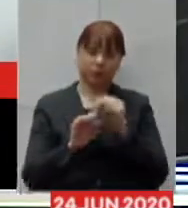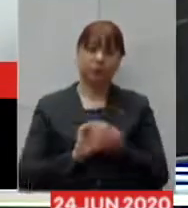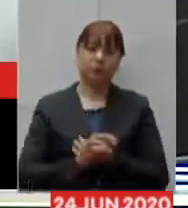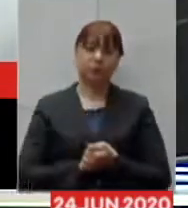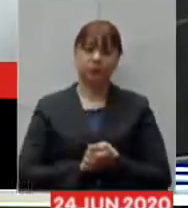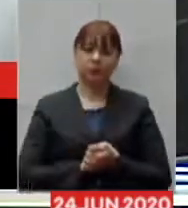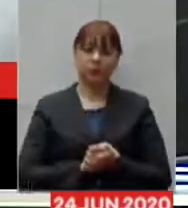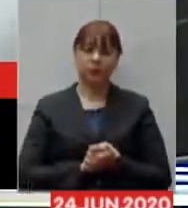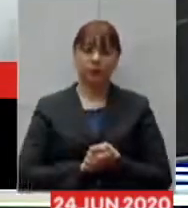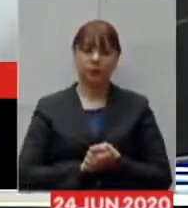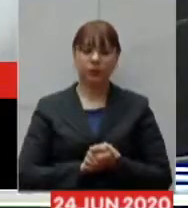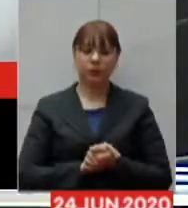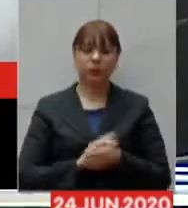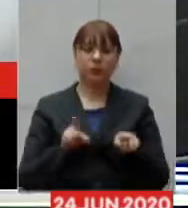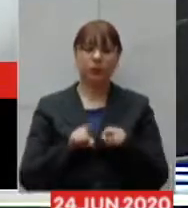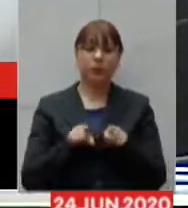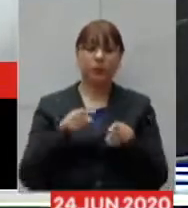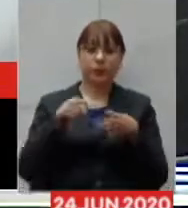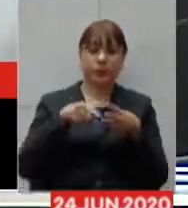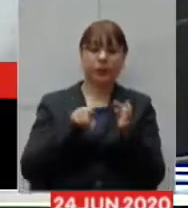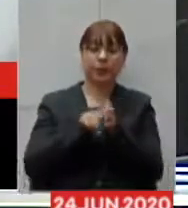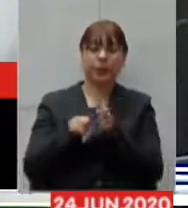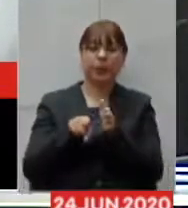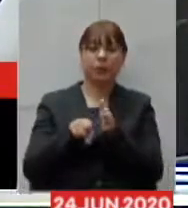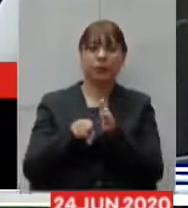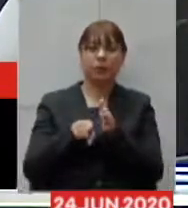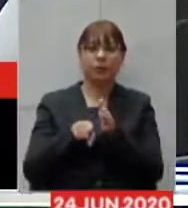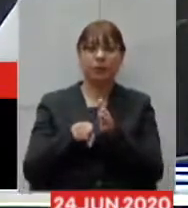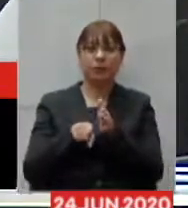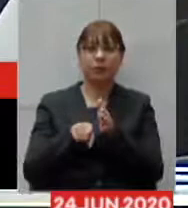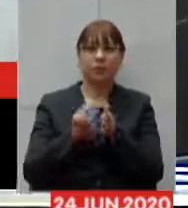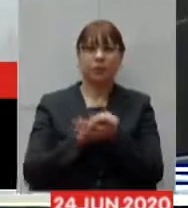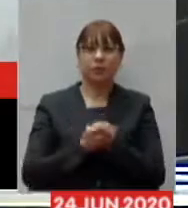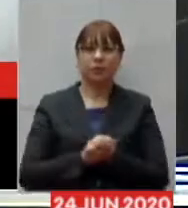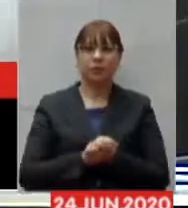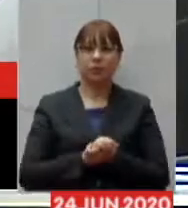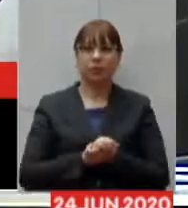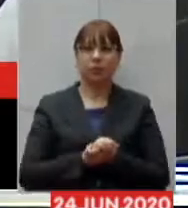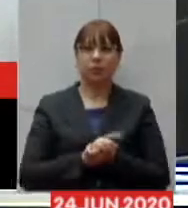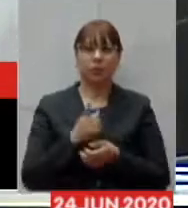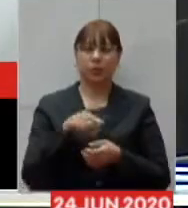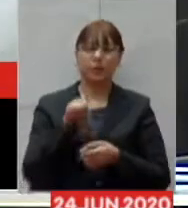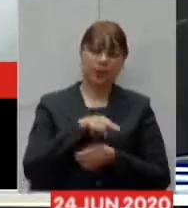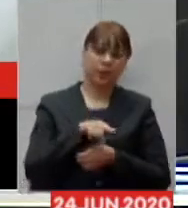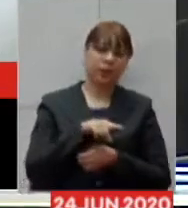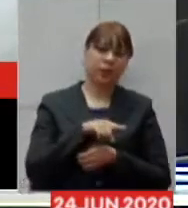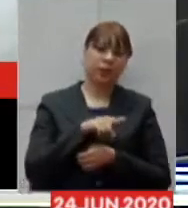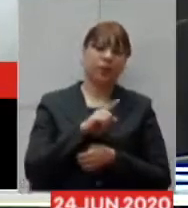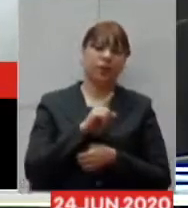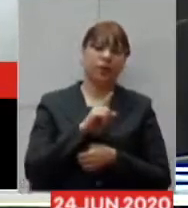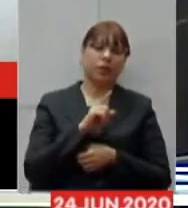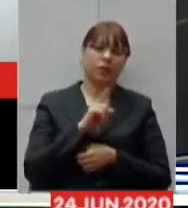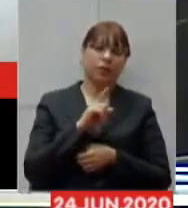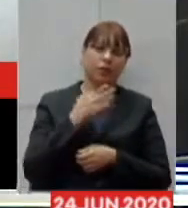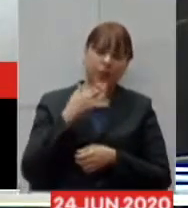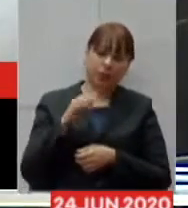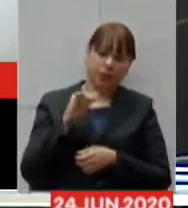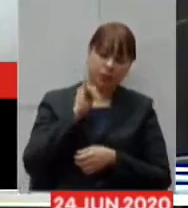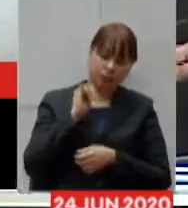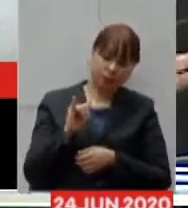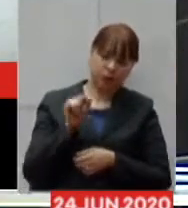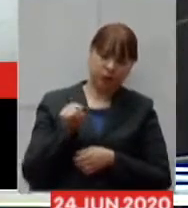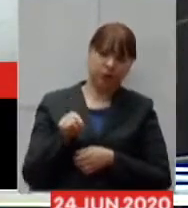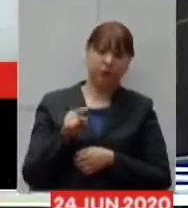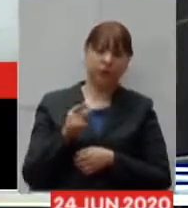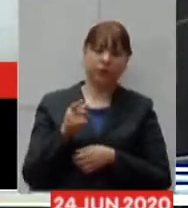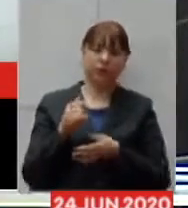pergunta de assim e doutor ainda pede para poder passar ao senhor a